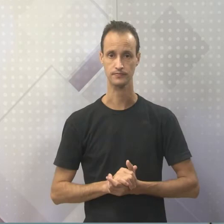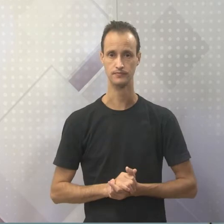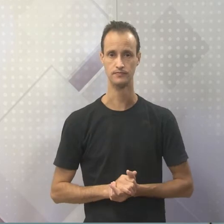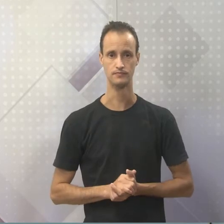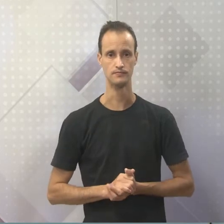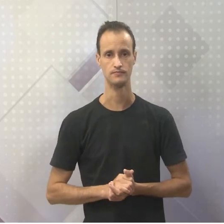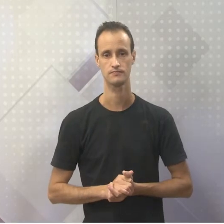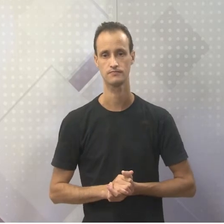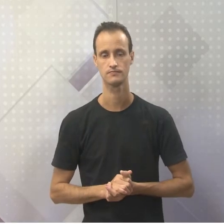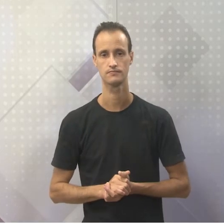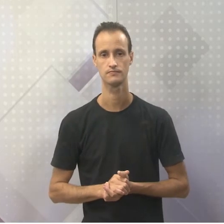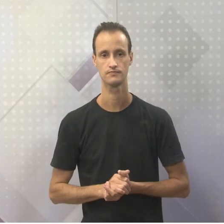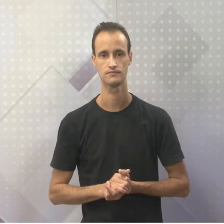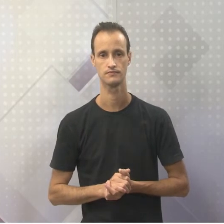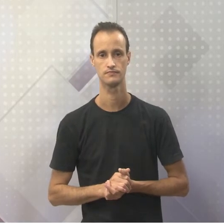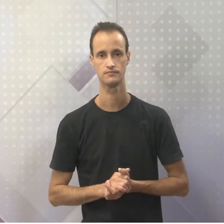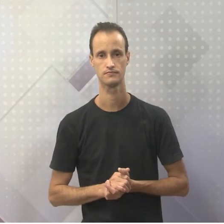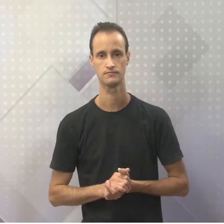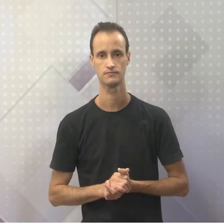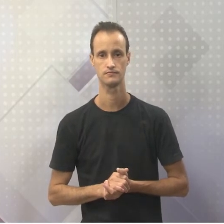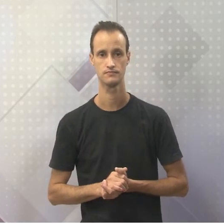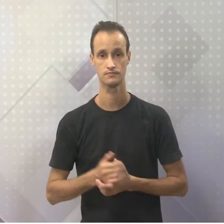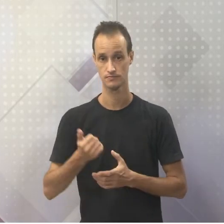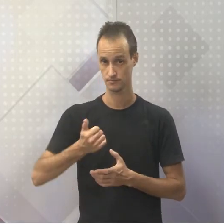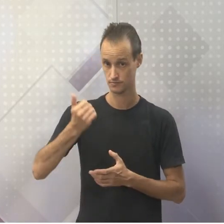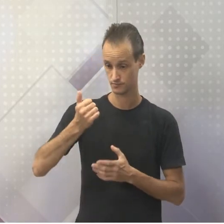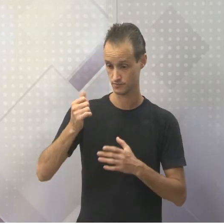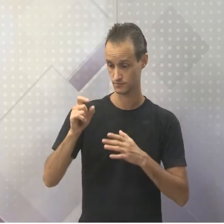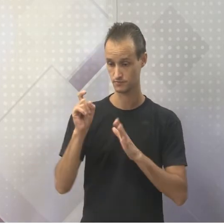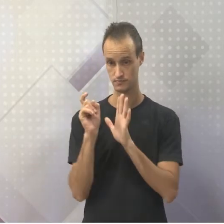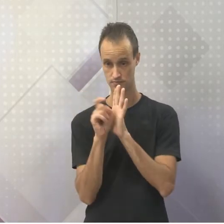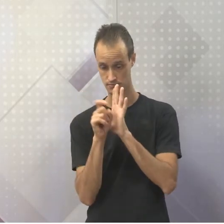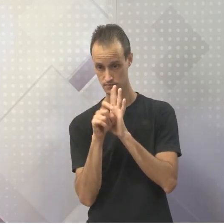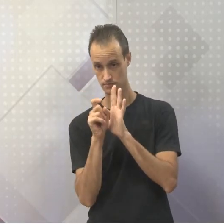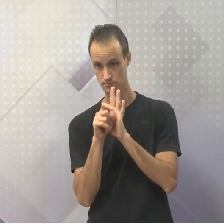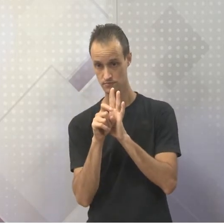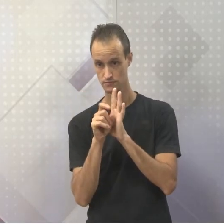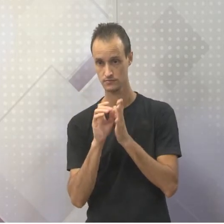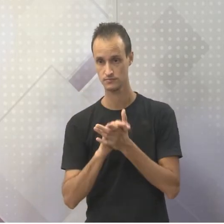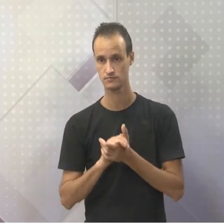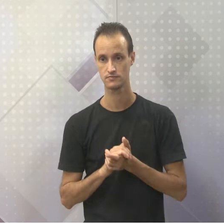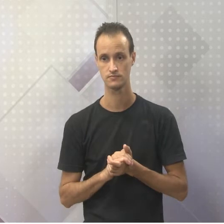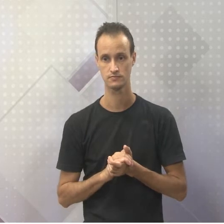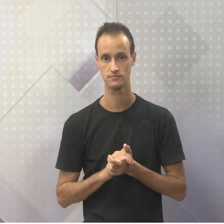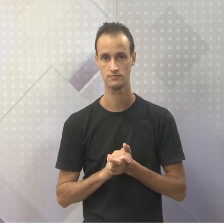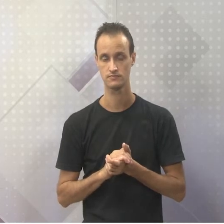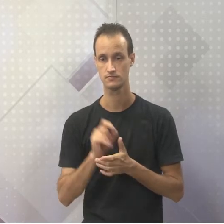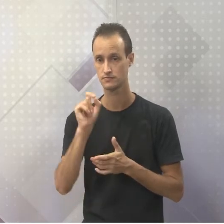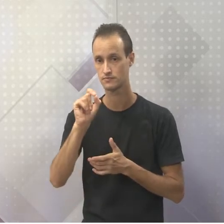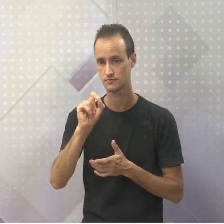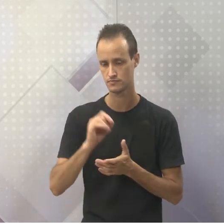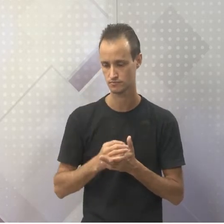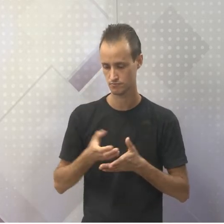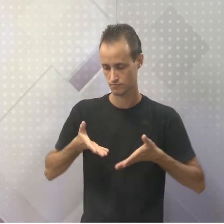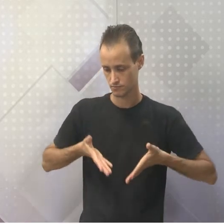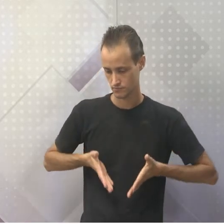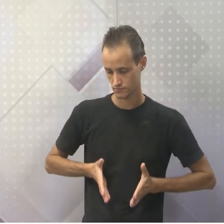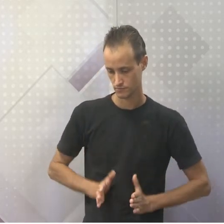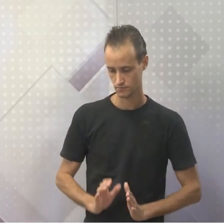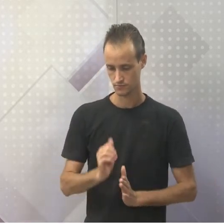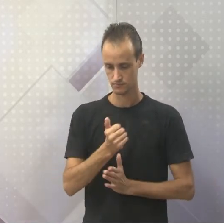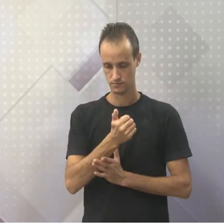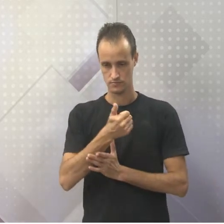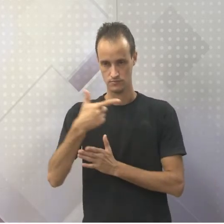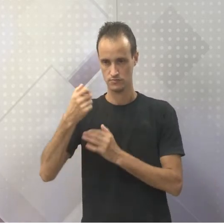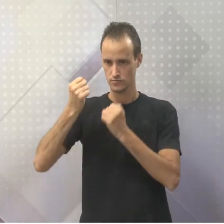Então, vamos aqui. Olha só, o primeiro mito aqui que eu trouxe para vocês é o seguinte, o nascimento dos doze